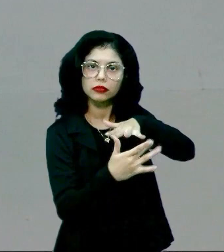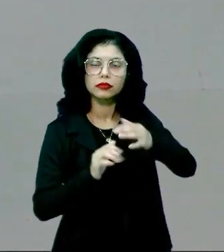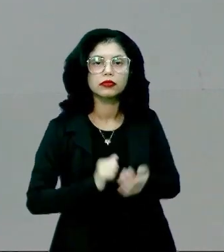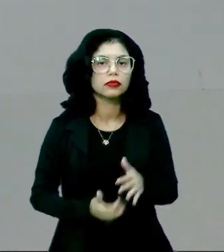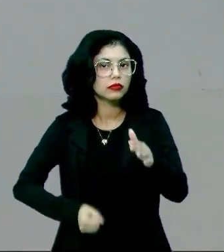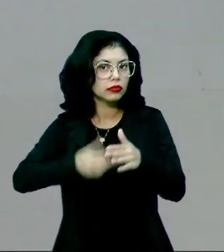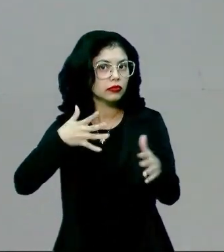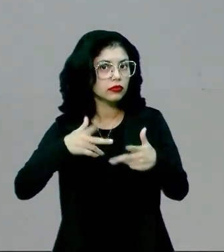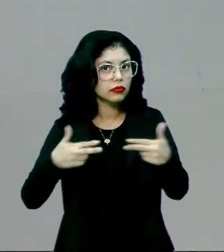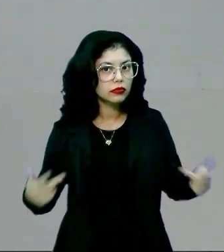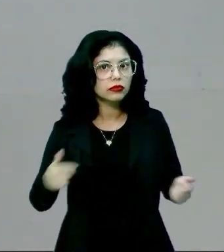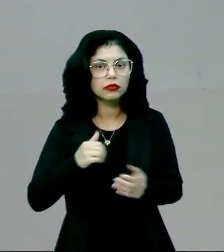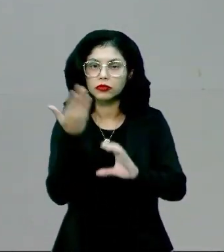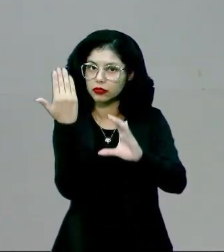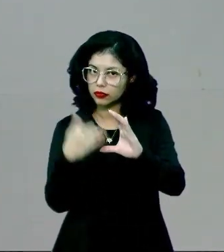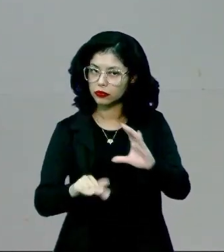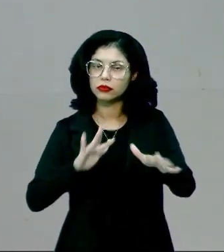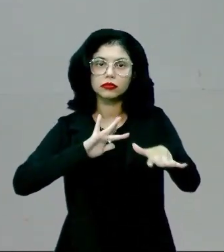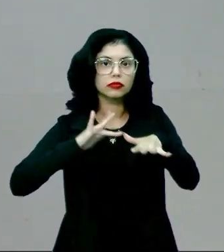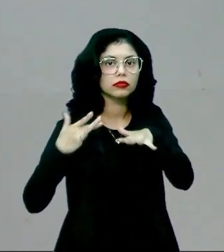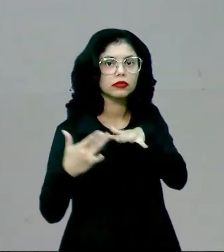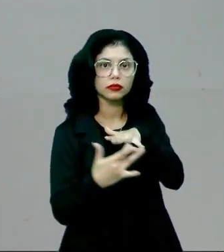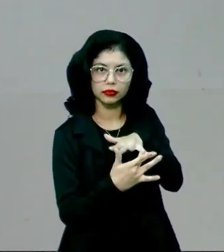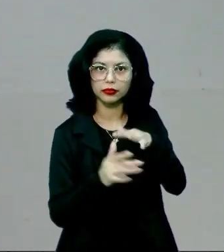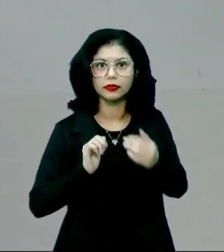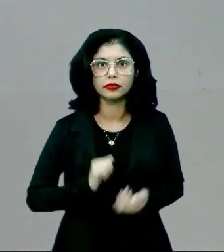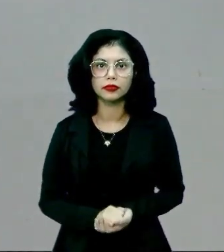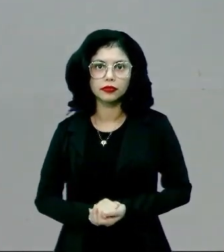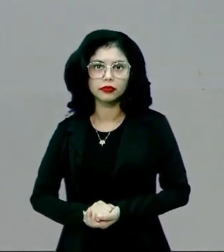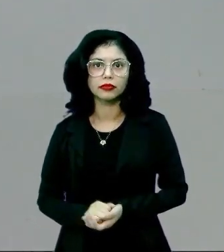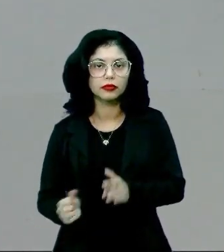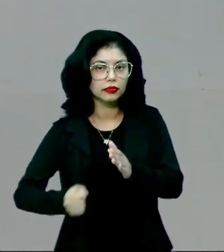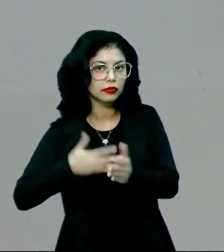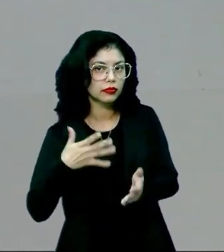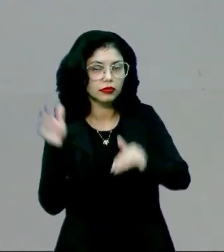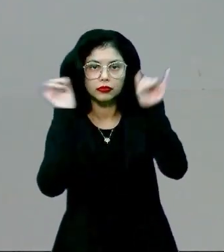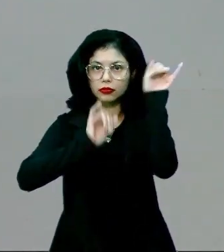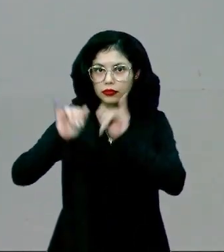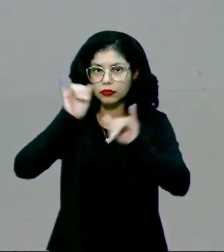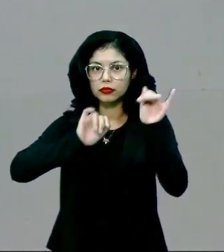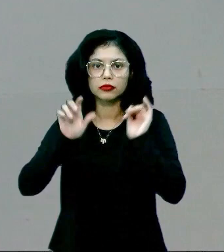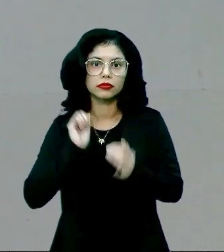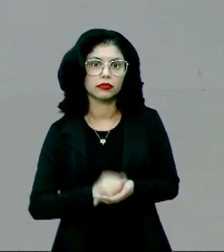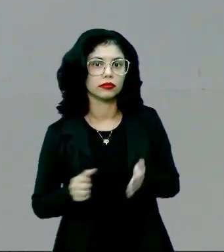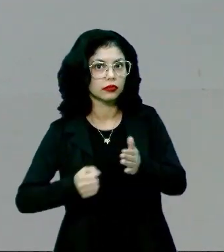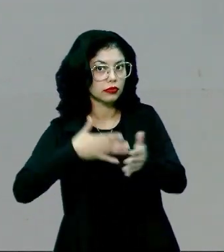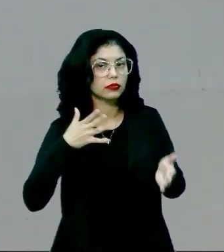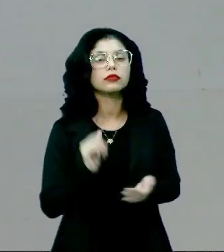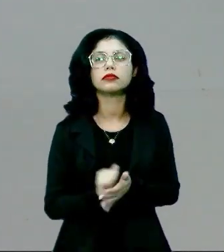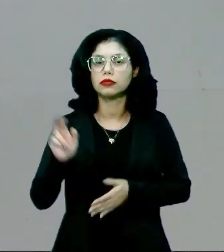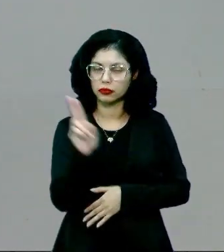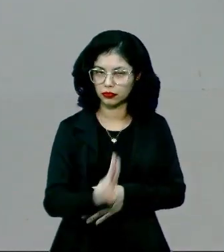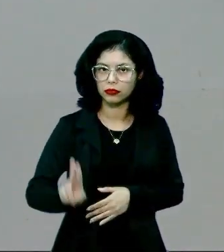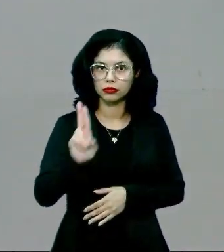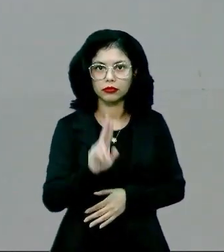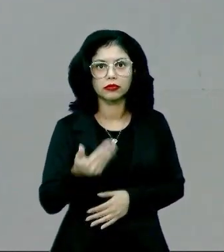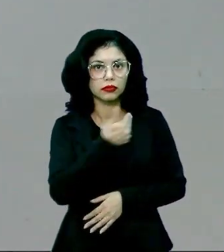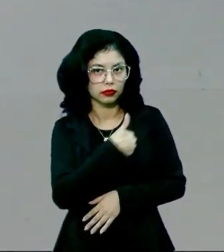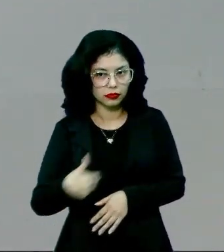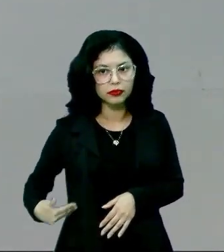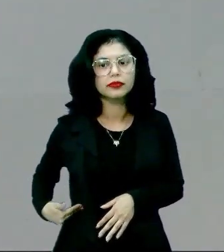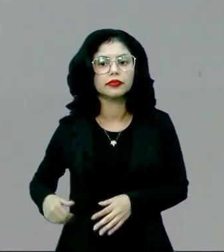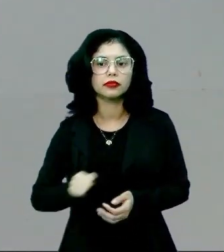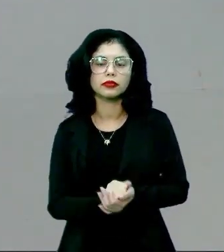Muitas coisas são publicadas nas redes sociais. Muitas informações, muita utilidade pública,